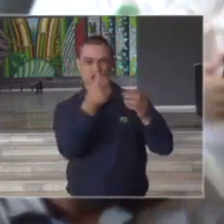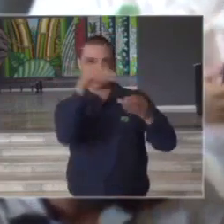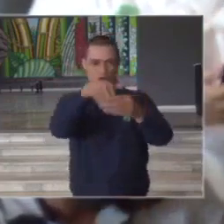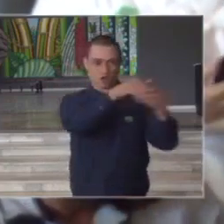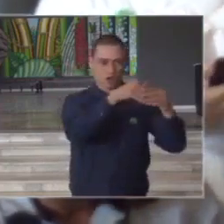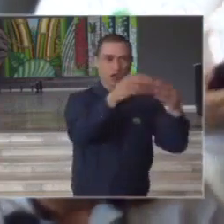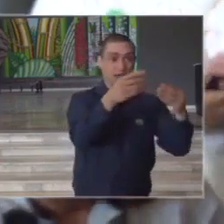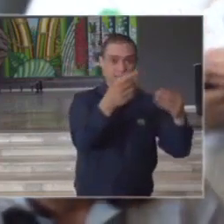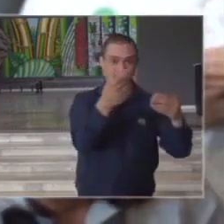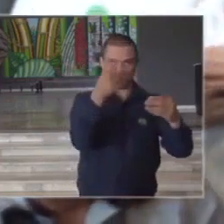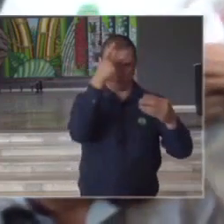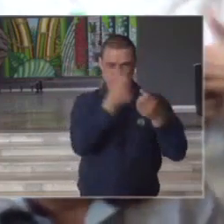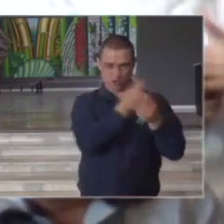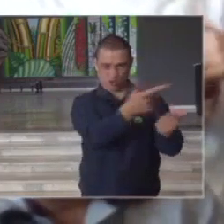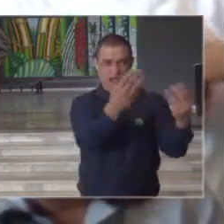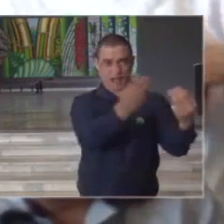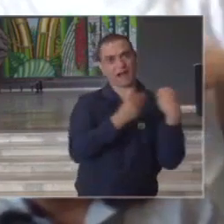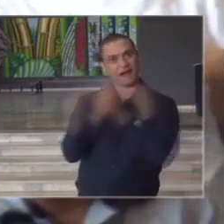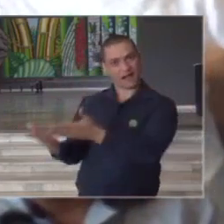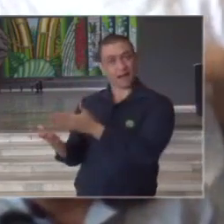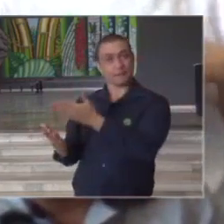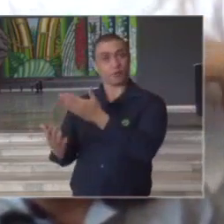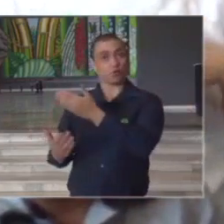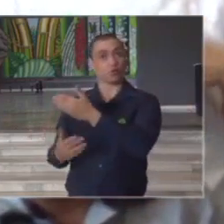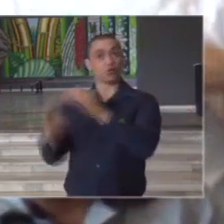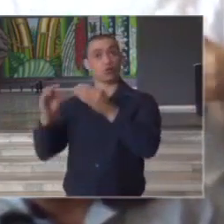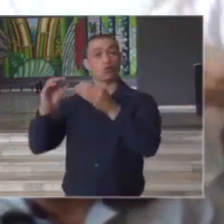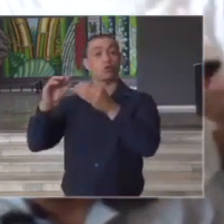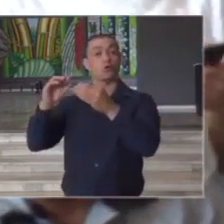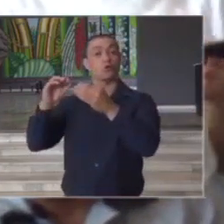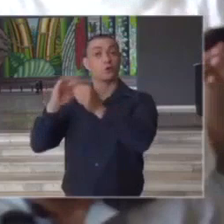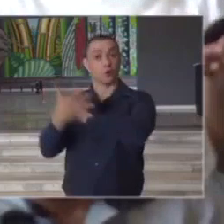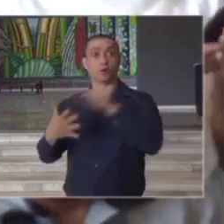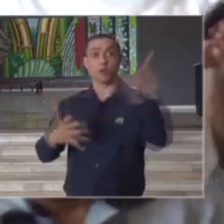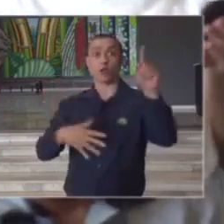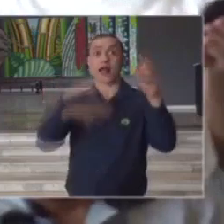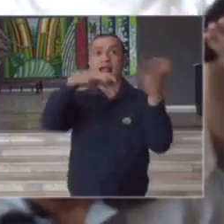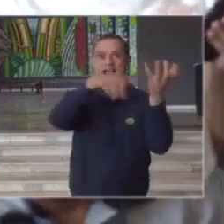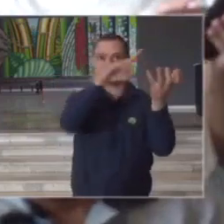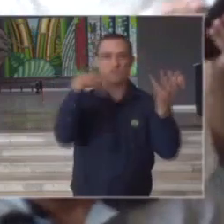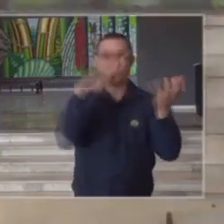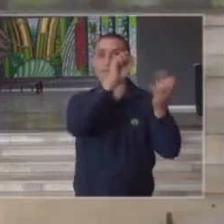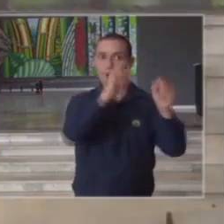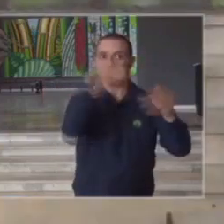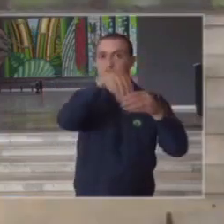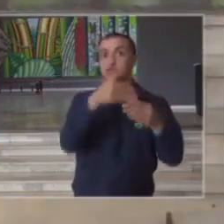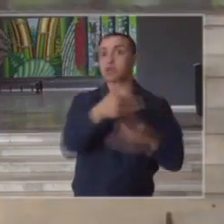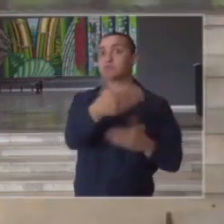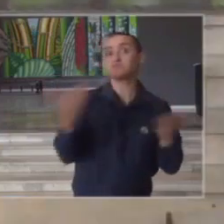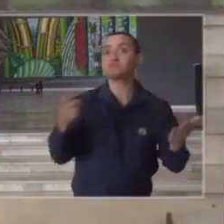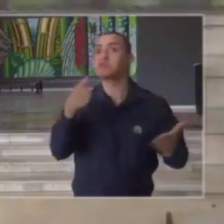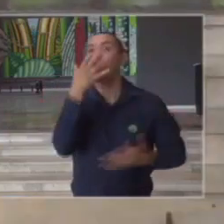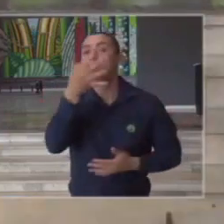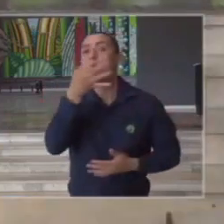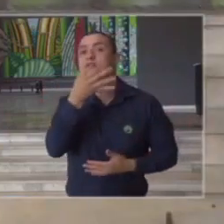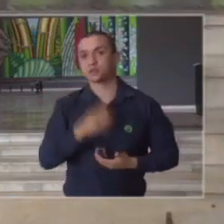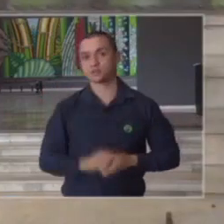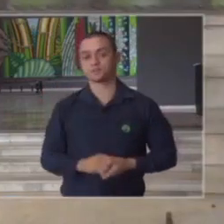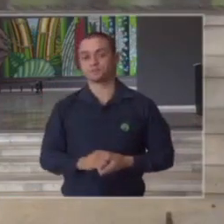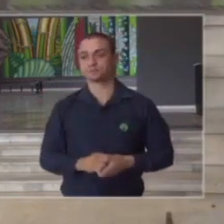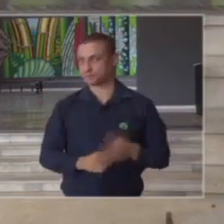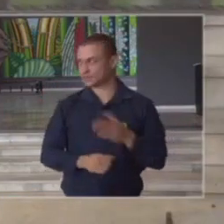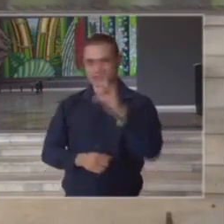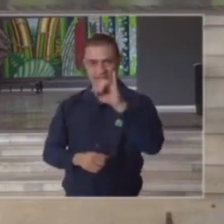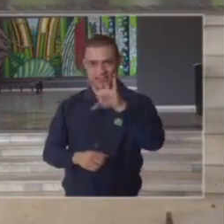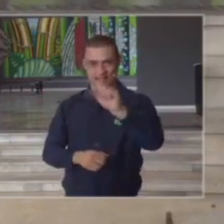destinado ao combate do coronavírus é uma pauta que pode ser colocada a qualquer momento na câmara dos deputados obrigada obrigada obrigada Daniela